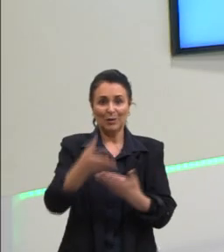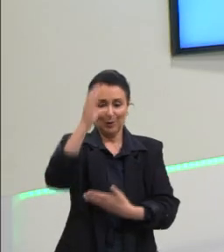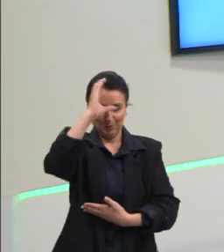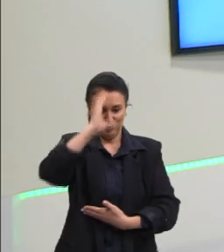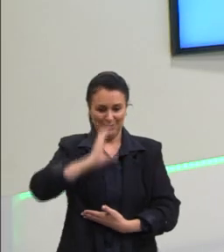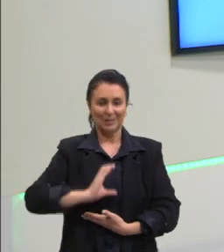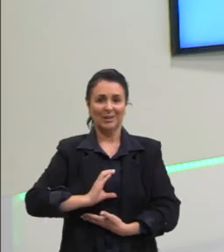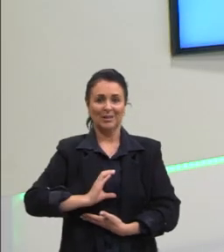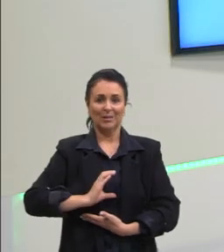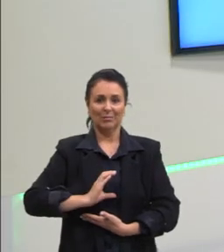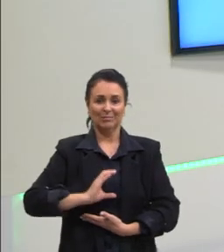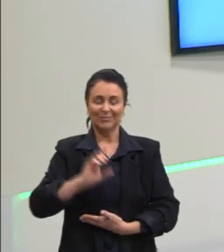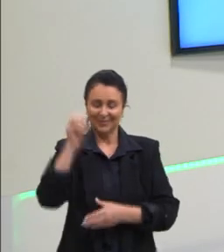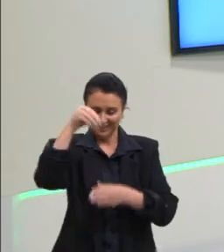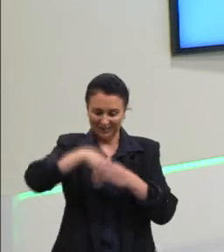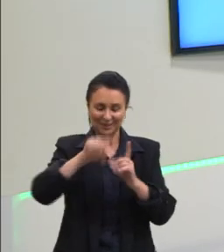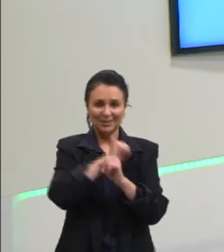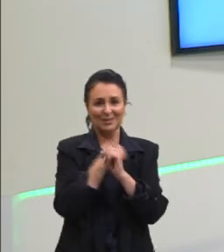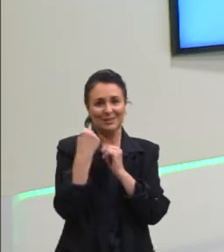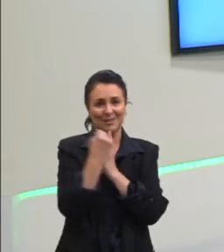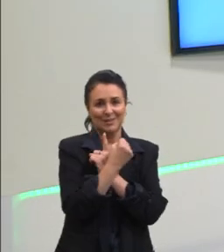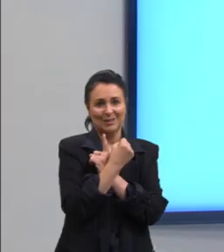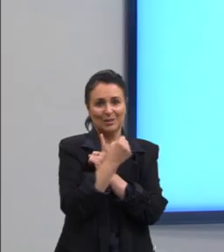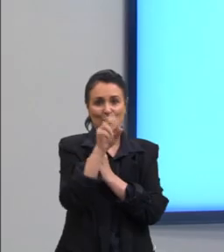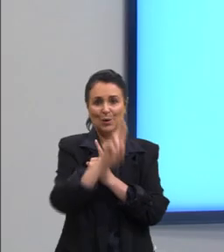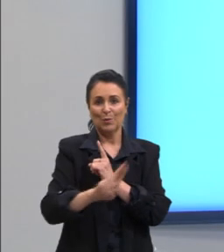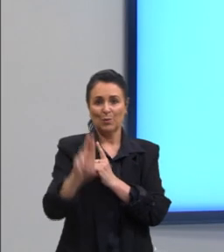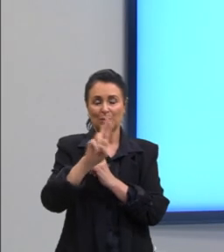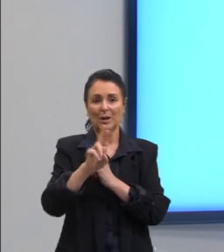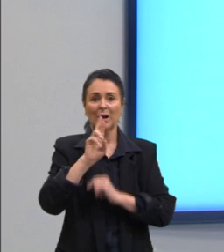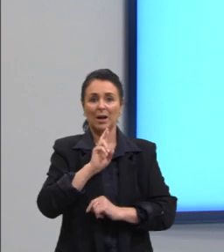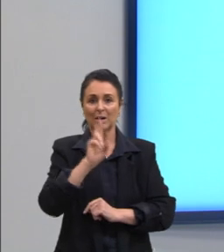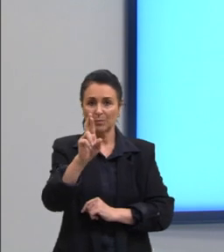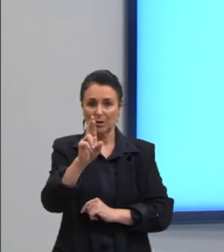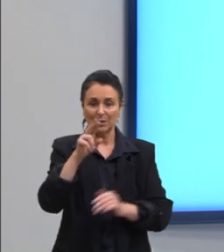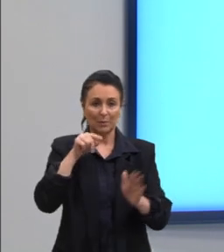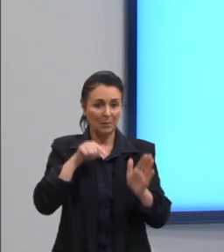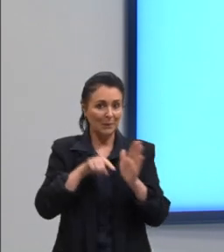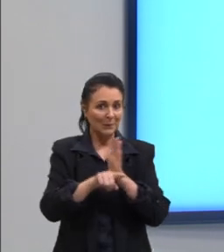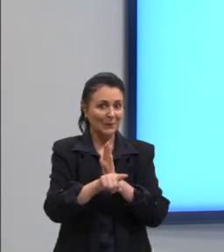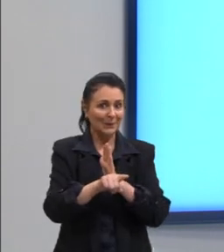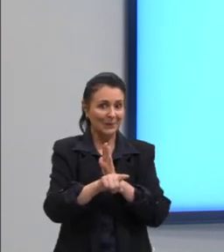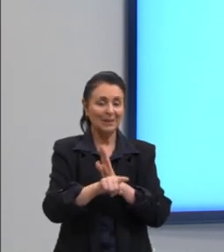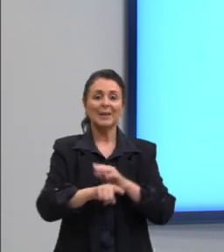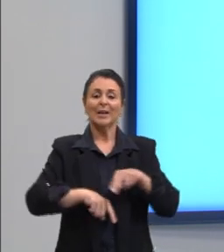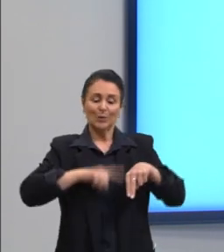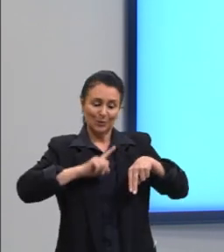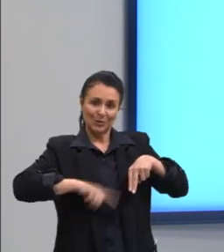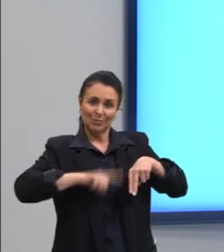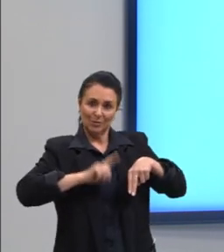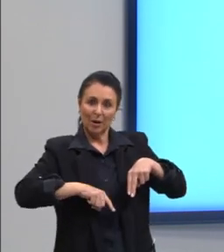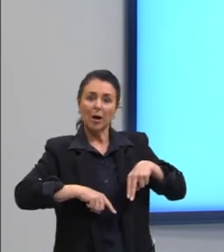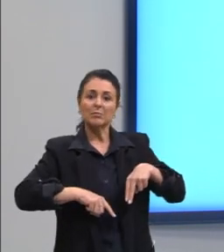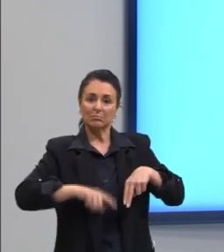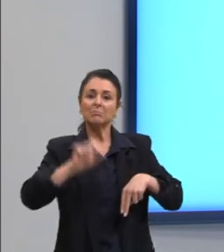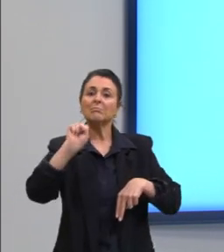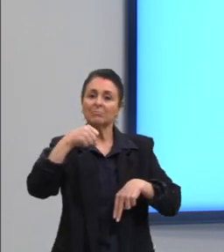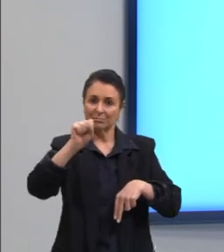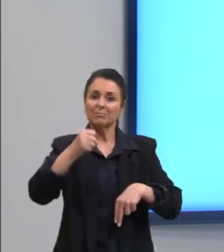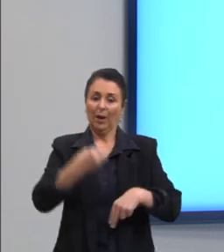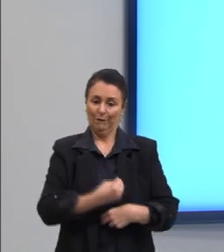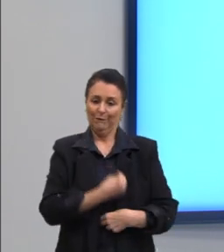a uma sociedade então a resposta para a nossa questão é que os números naturais estão presentes em tudo